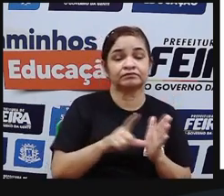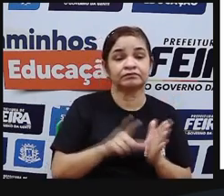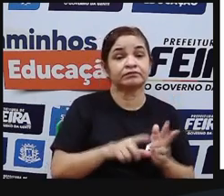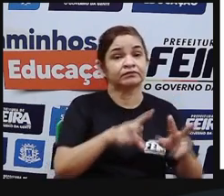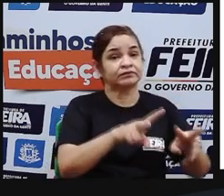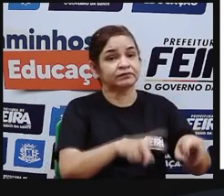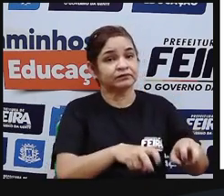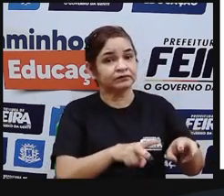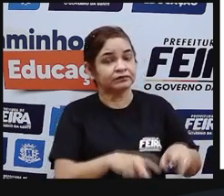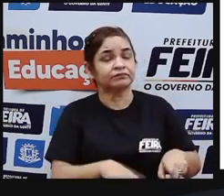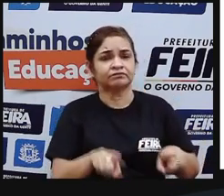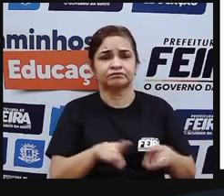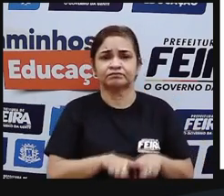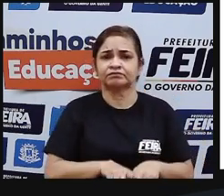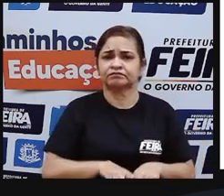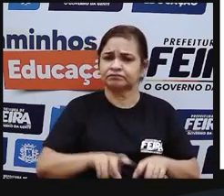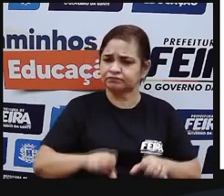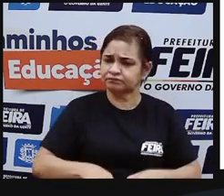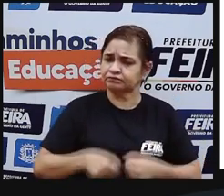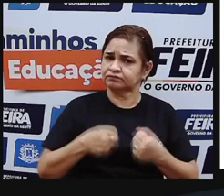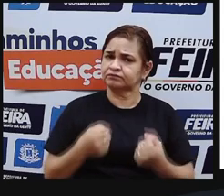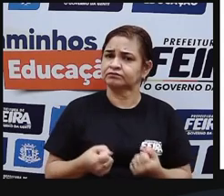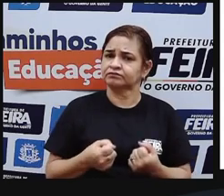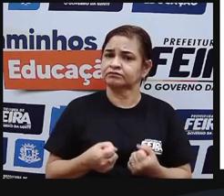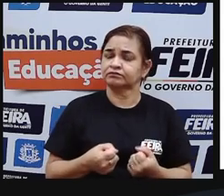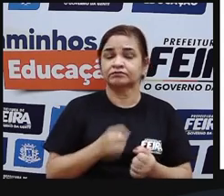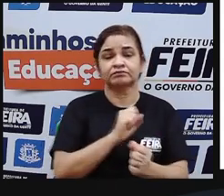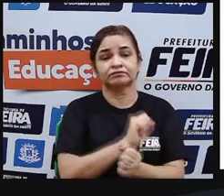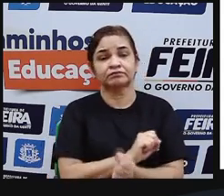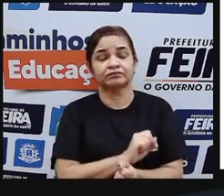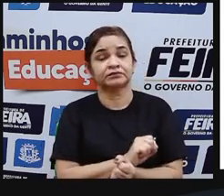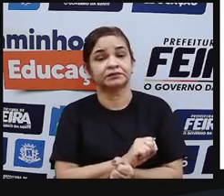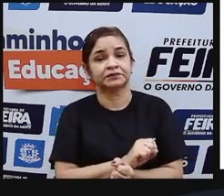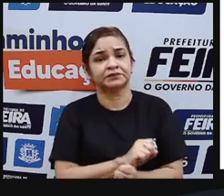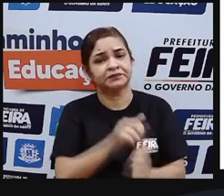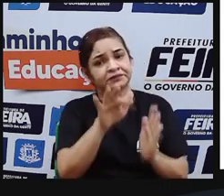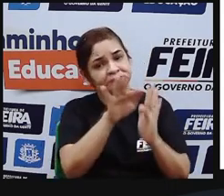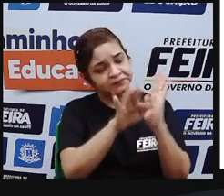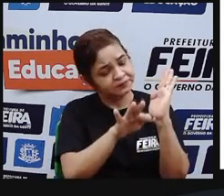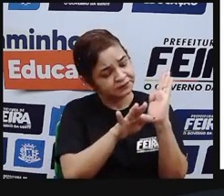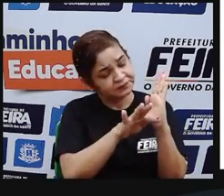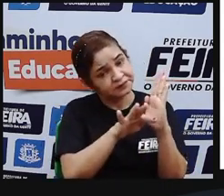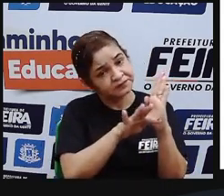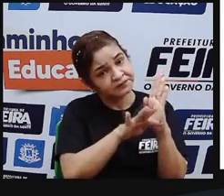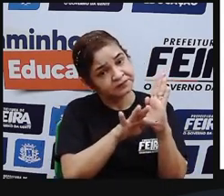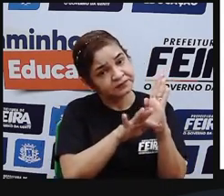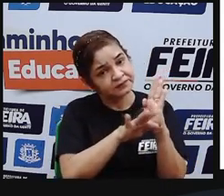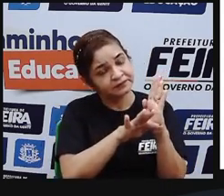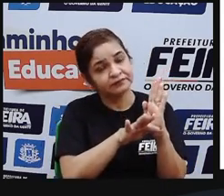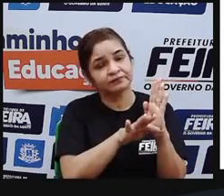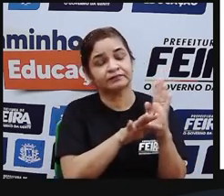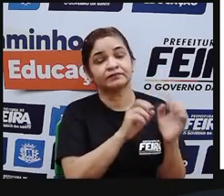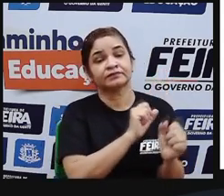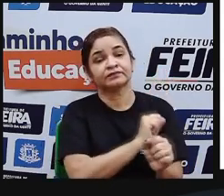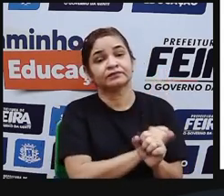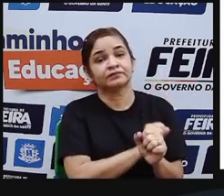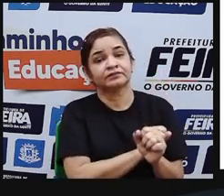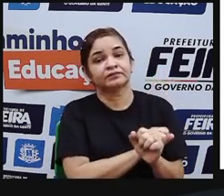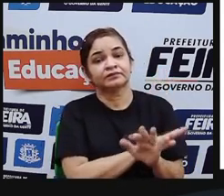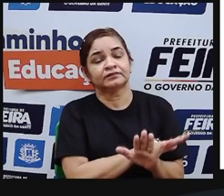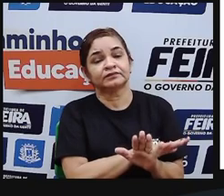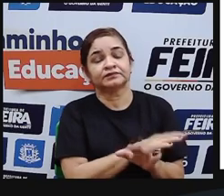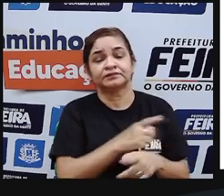que também eram guerreiros e por fim aí os escravizados que eram nesse caso os prisioneiros de guerra ou